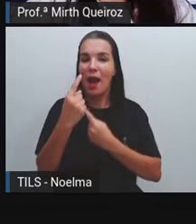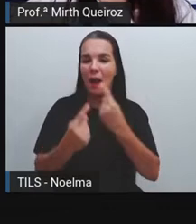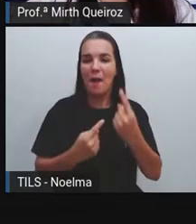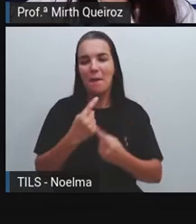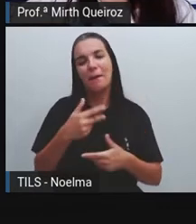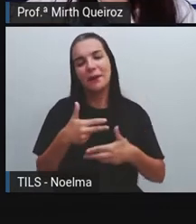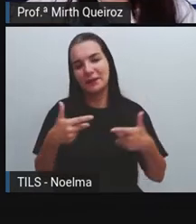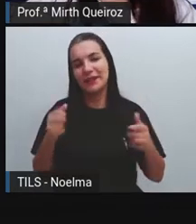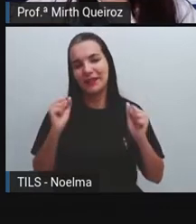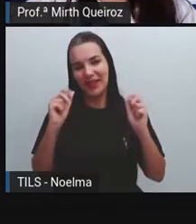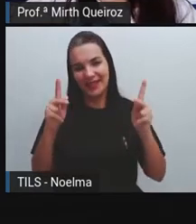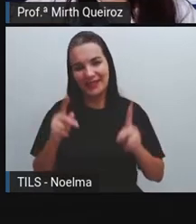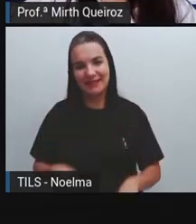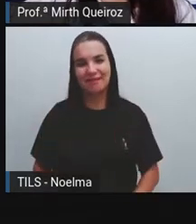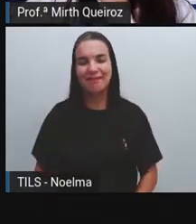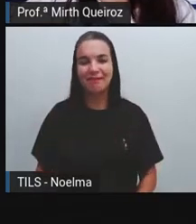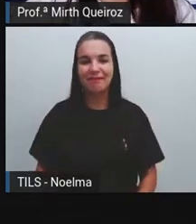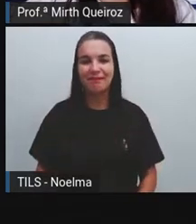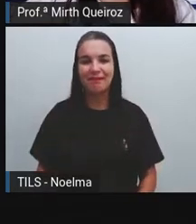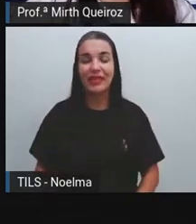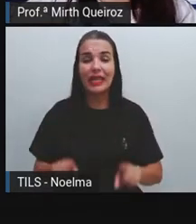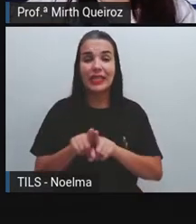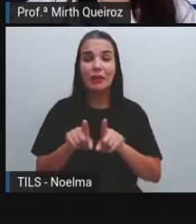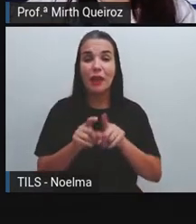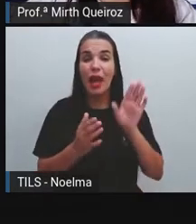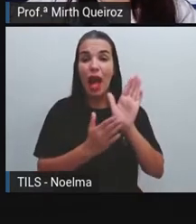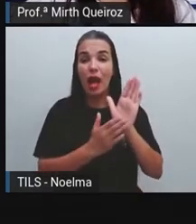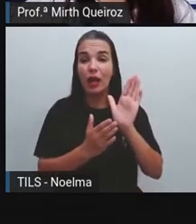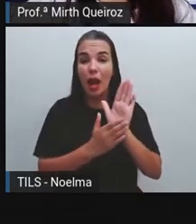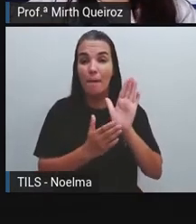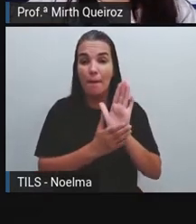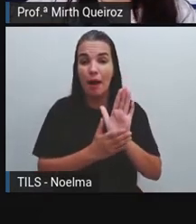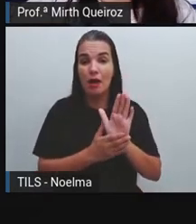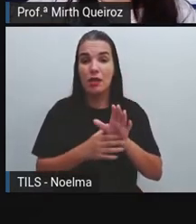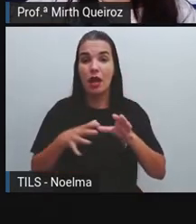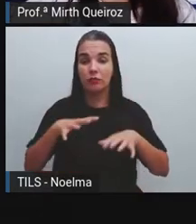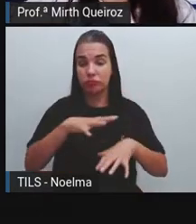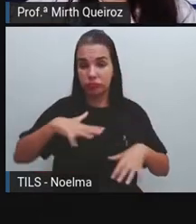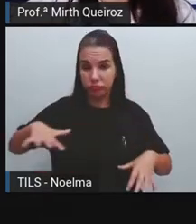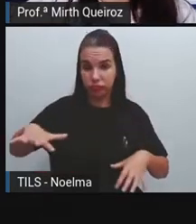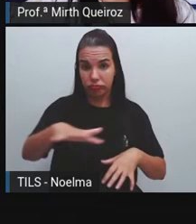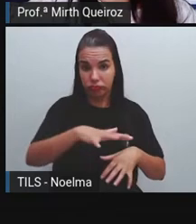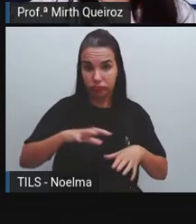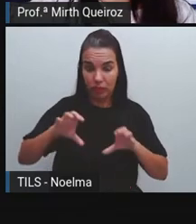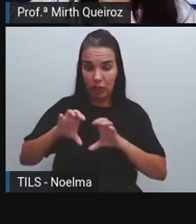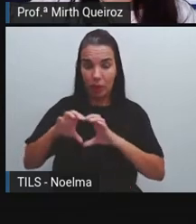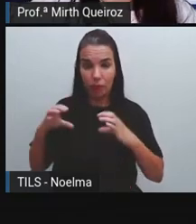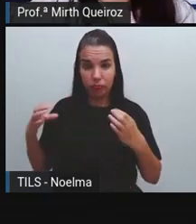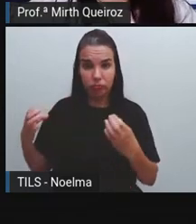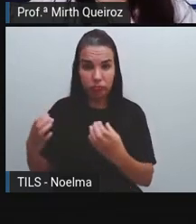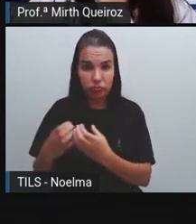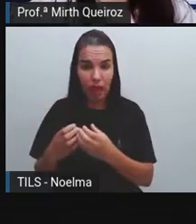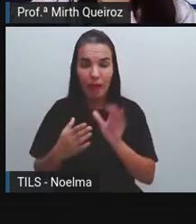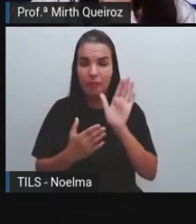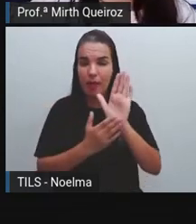conhecimento sobre algo. E nas campanhas comunitárias, muitas vezes eles utilizam a história em quadrinho